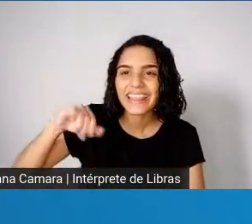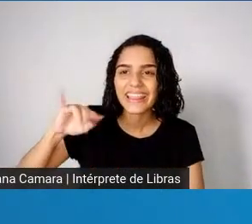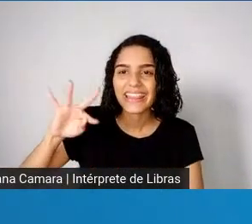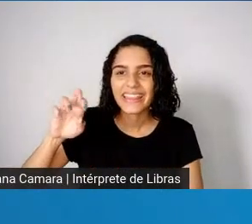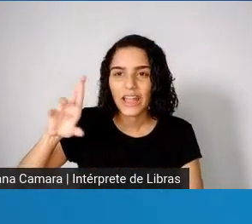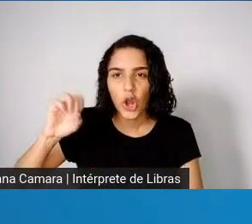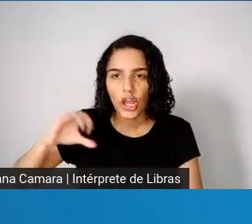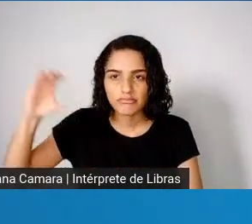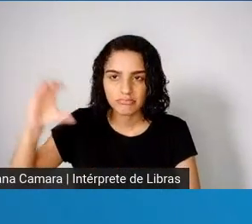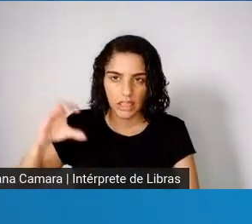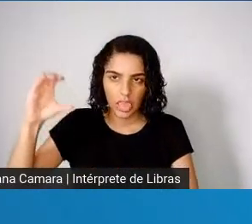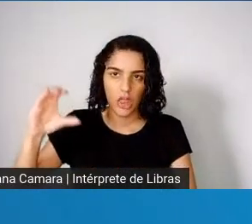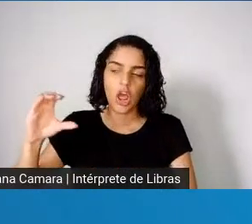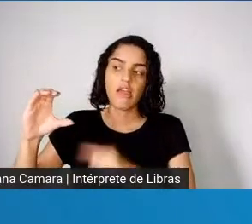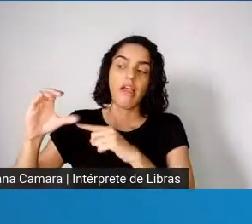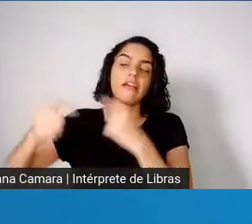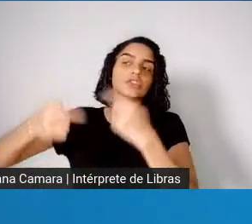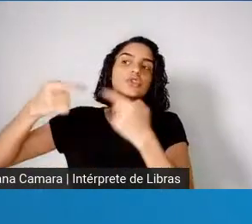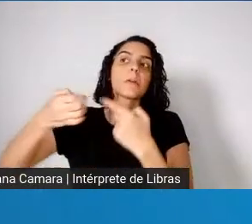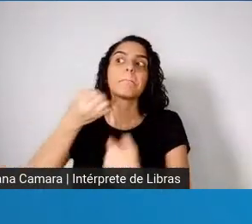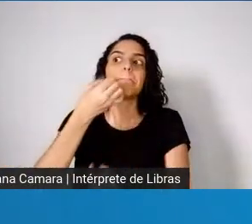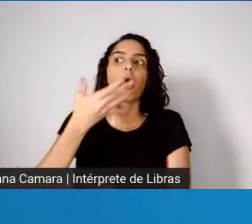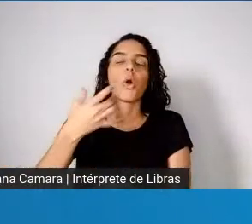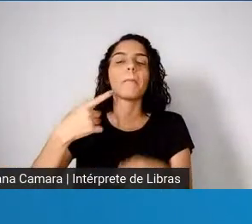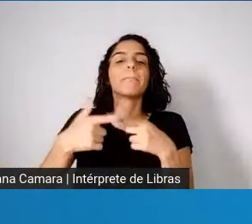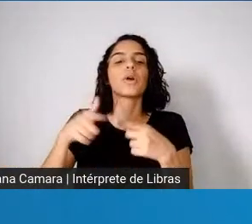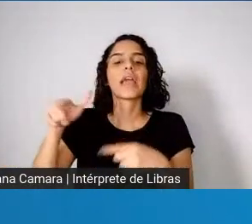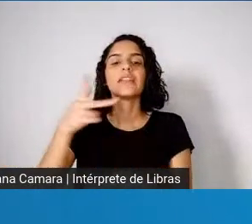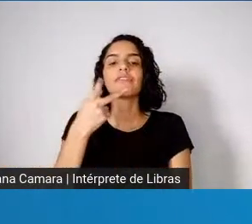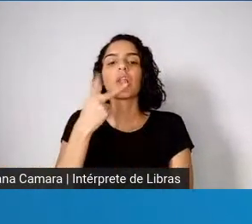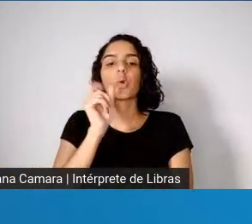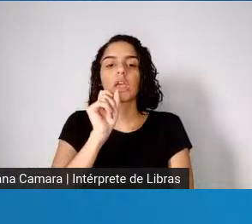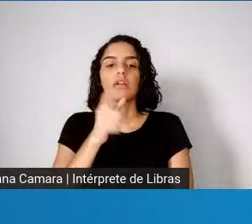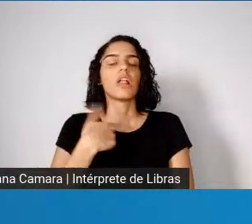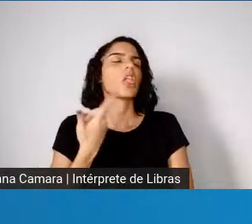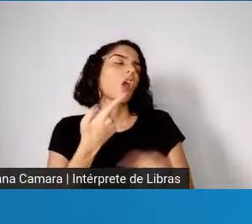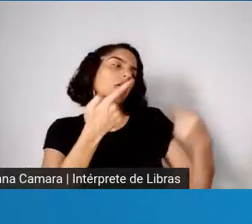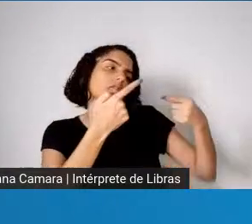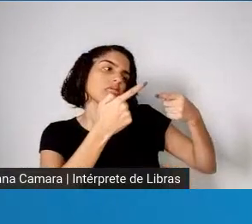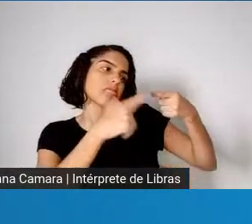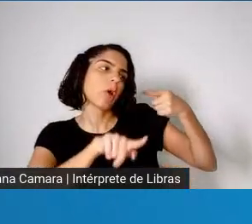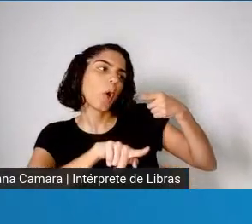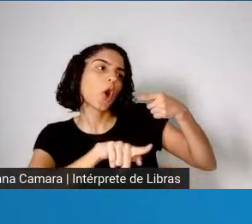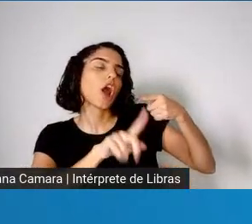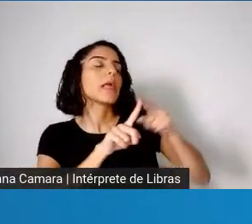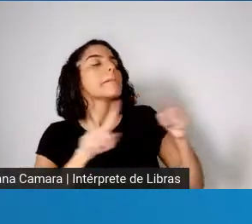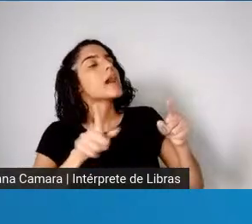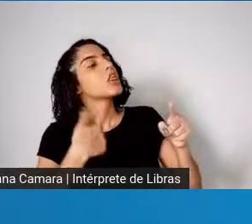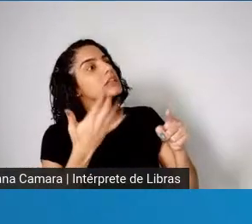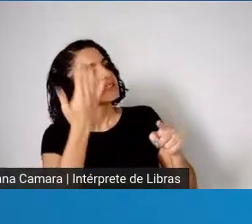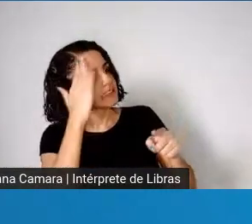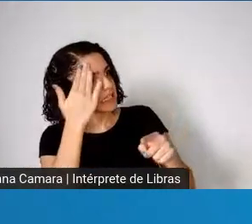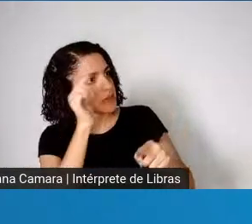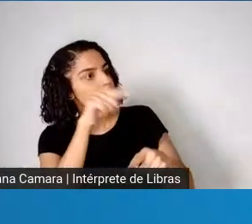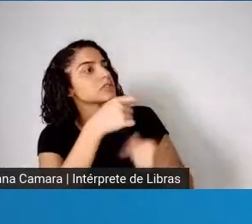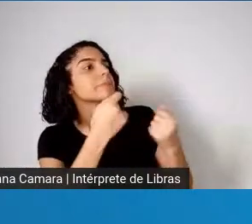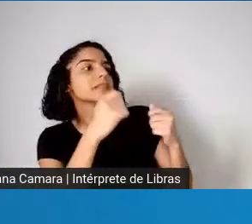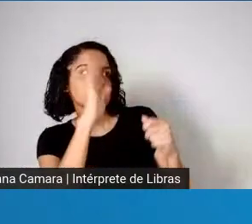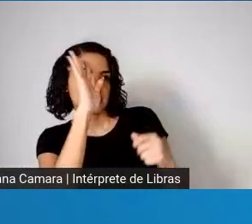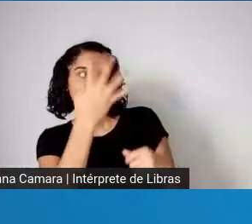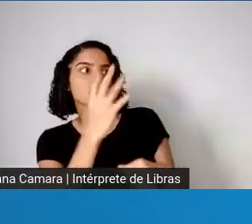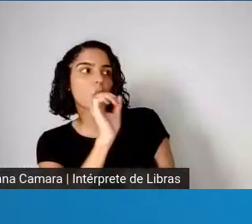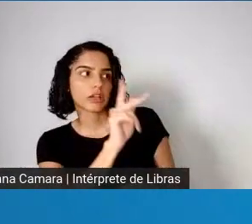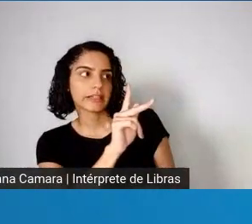a gente fala, discordamos de vocês, mas entendemos que vocês têm que tomar essa decisão, mas fiquem sabendo que